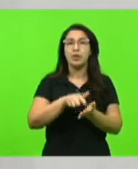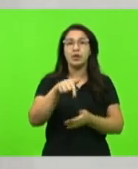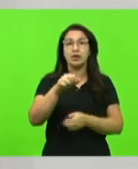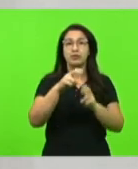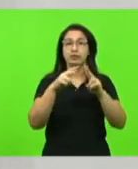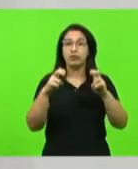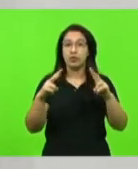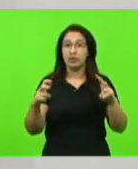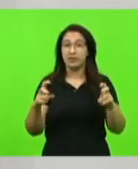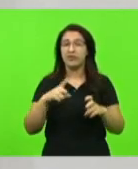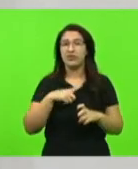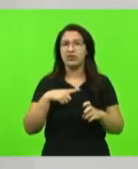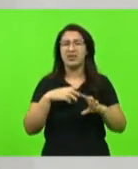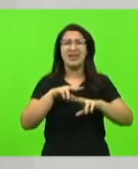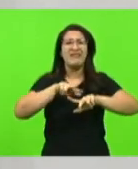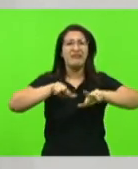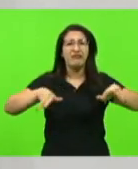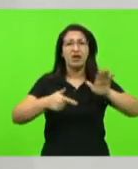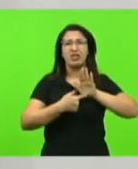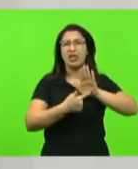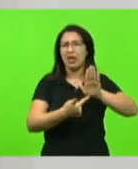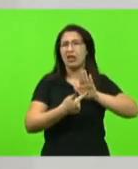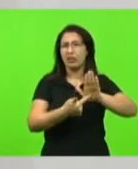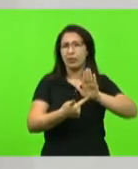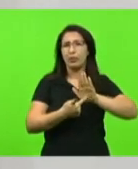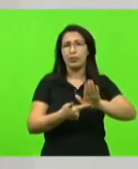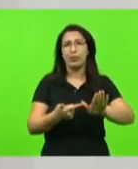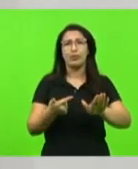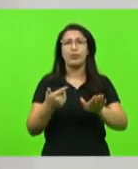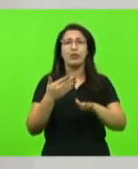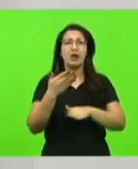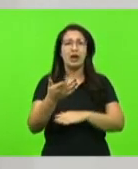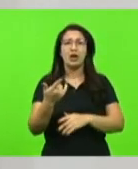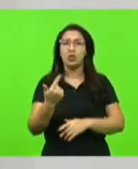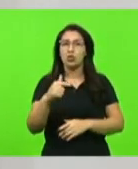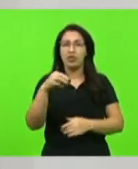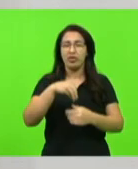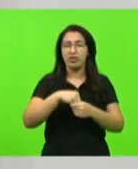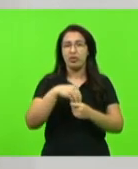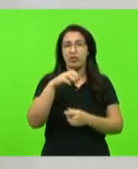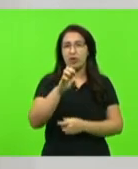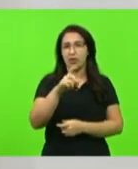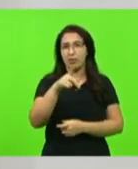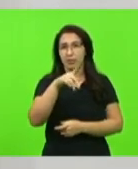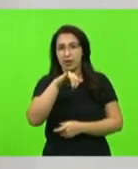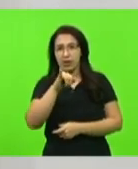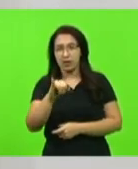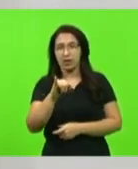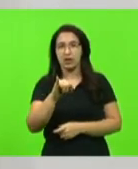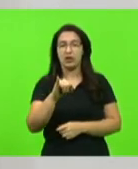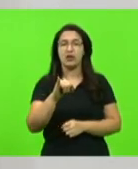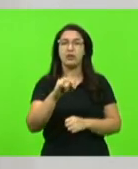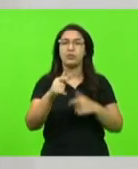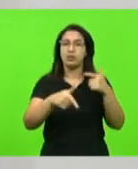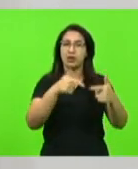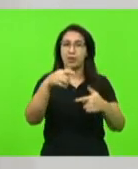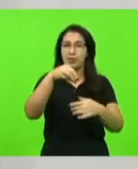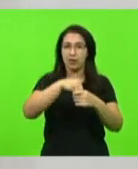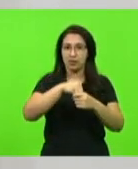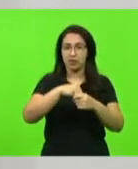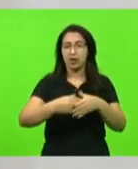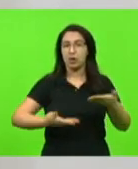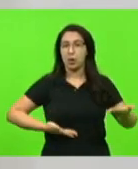tem diversas denúncias, inclusive, de não fornecimento de IPIs necessários para os seus trabalhadores e trabalhadoras, onde também